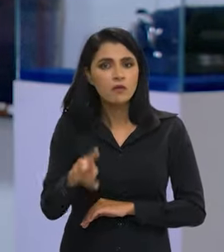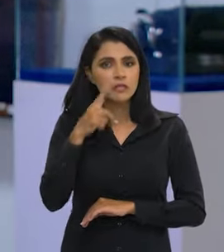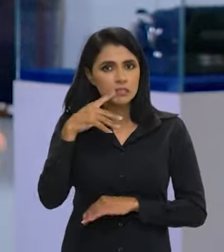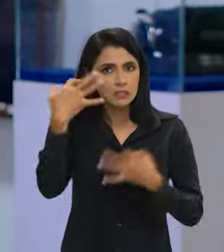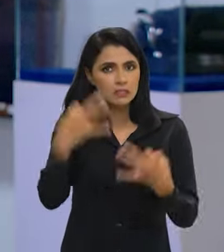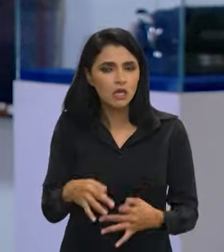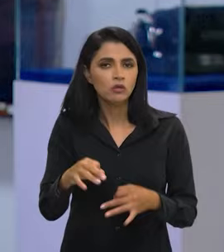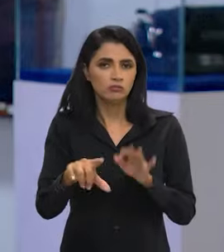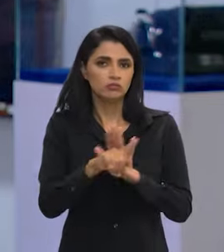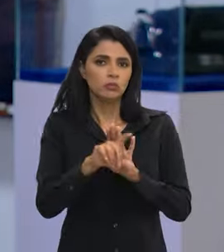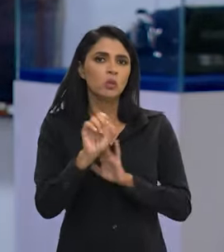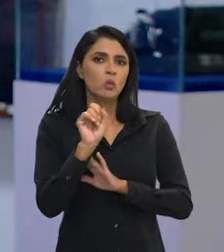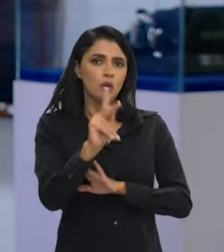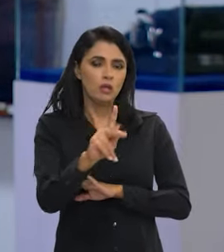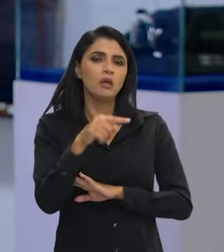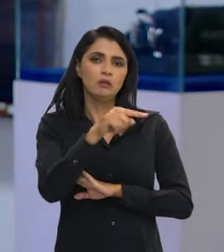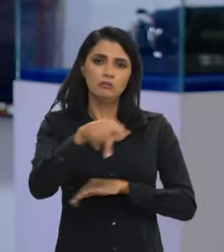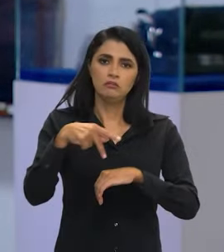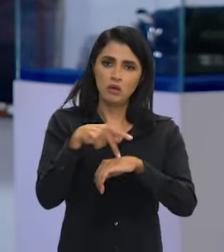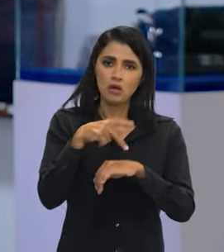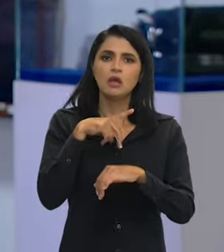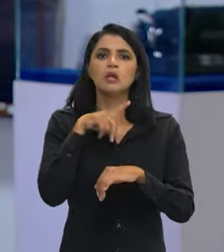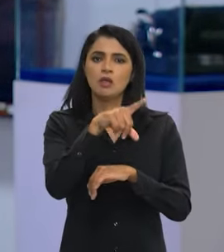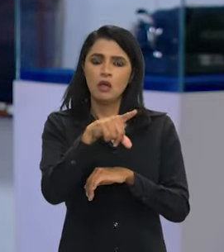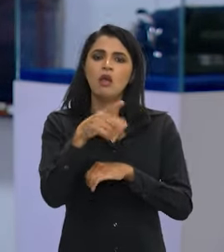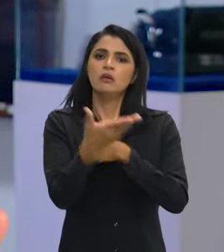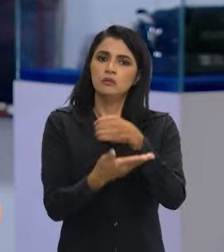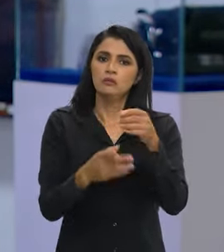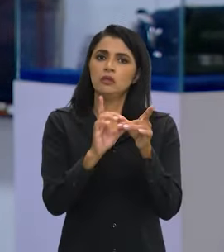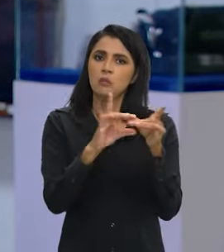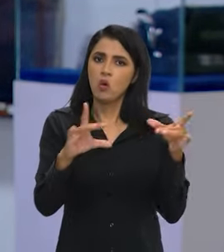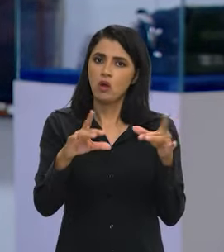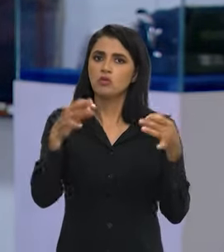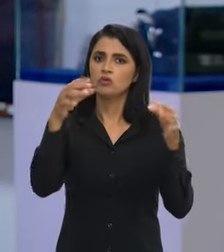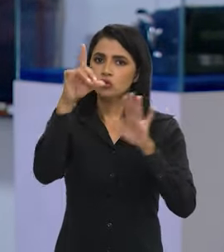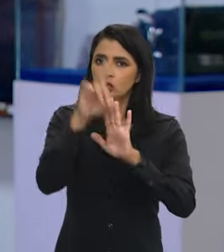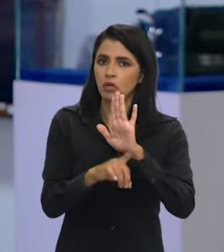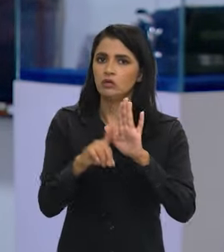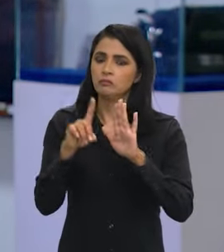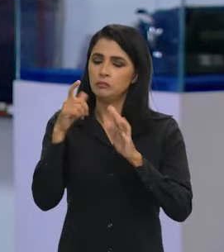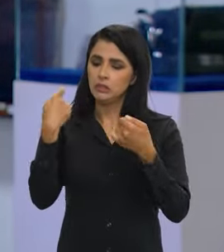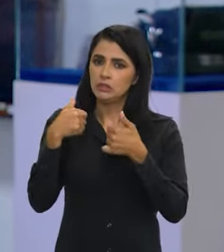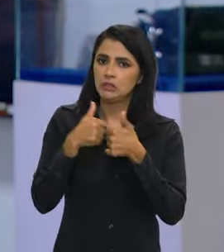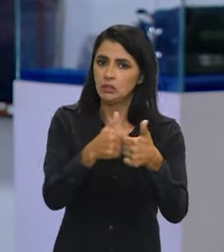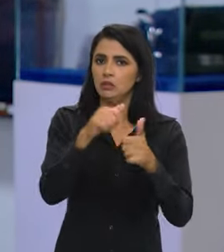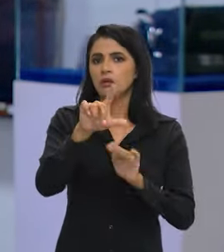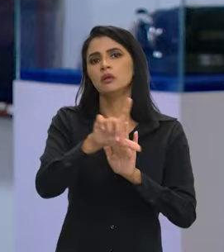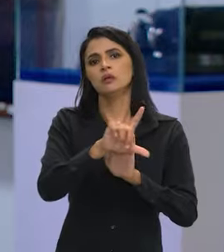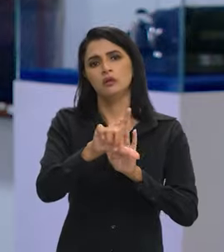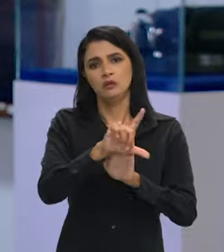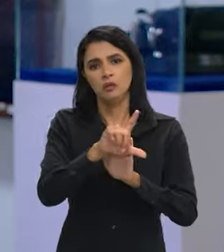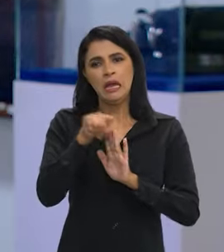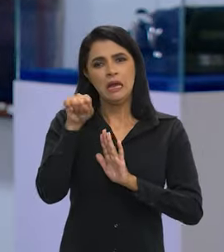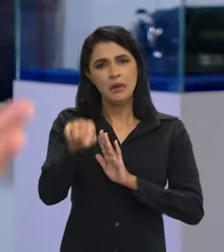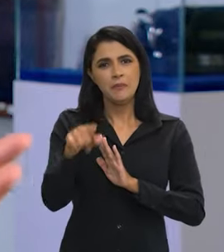certo, é uma questão de legalidade. O país é um regime democrático de direito. Então, tem que atender à lei. Mas essas revisões que se